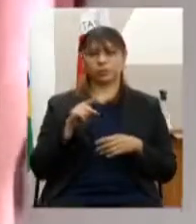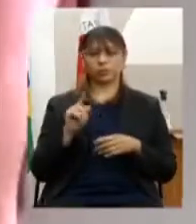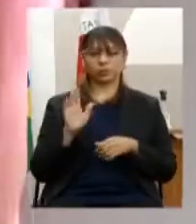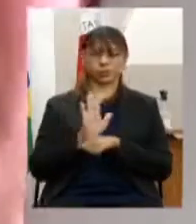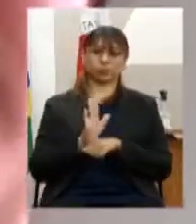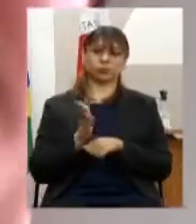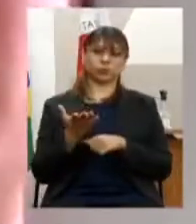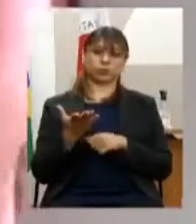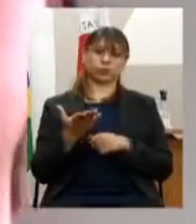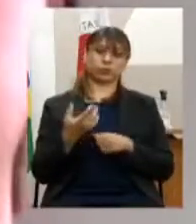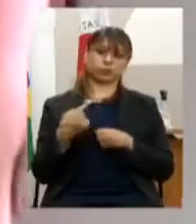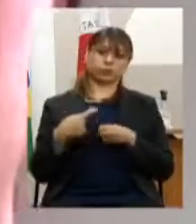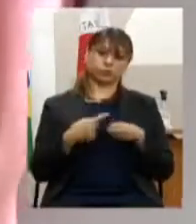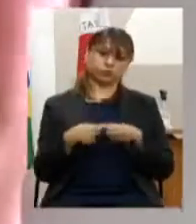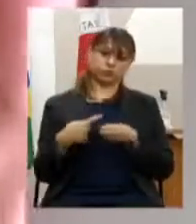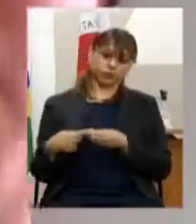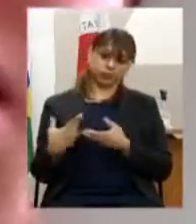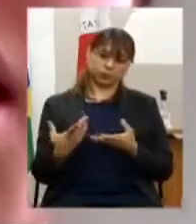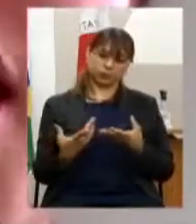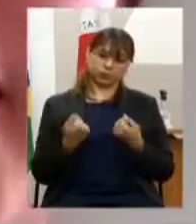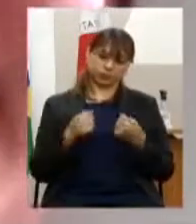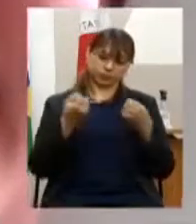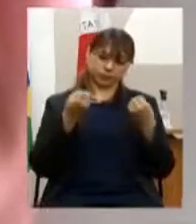discriminar dentro do orçamento